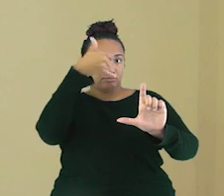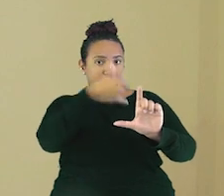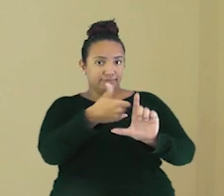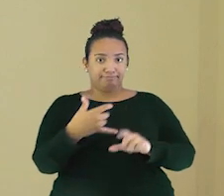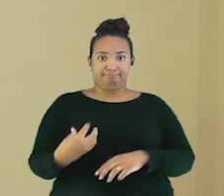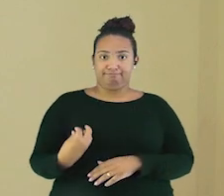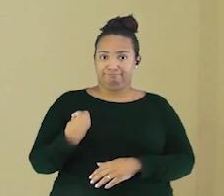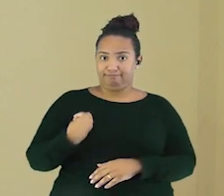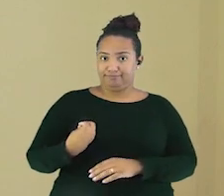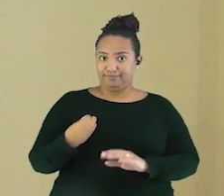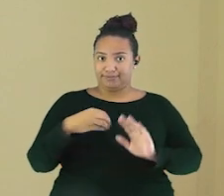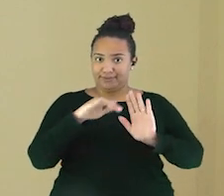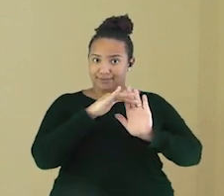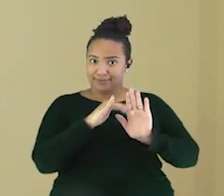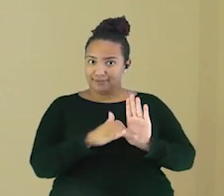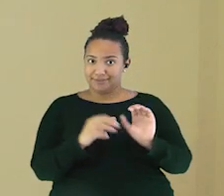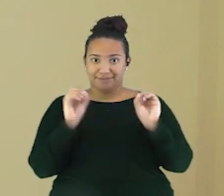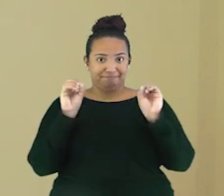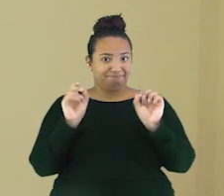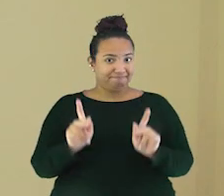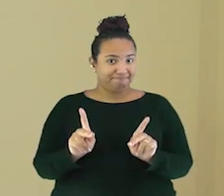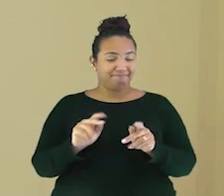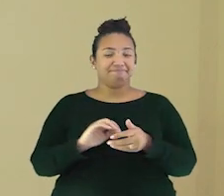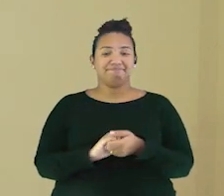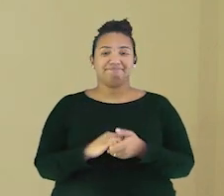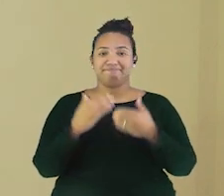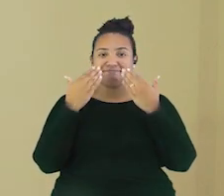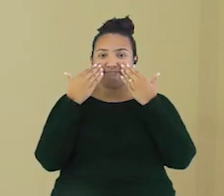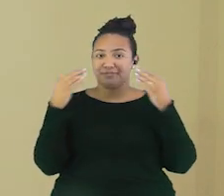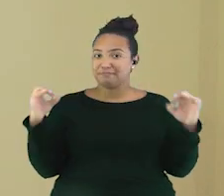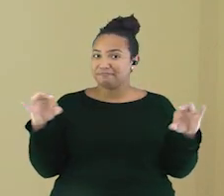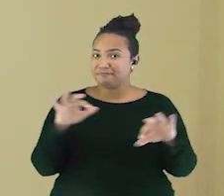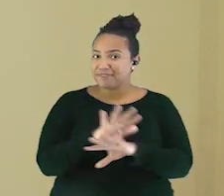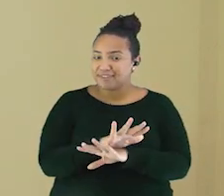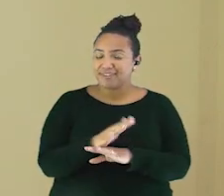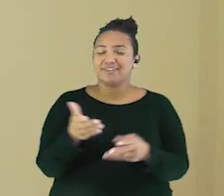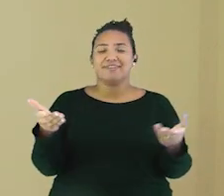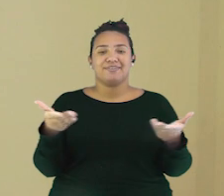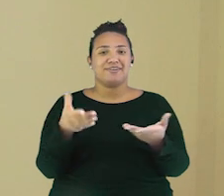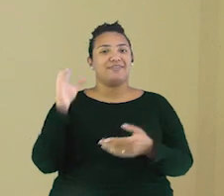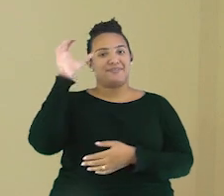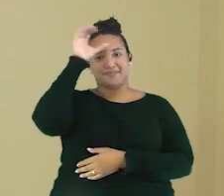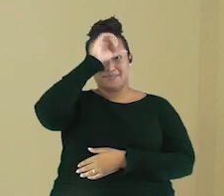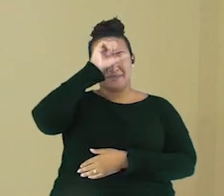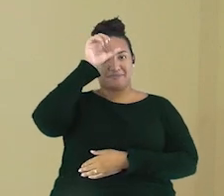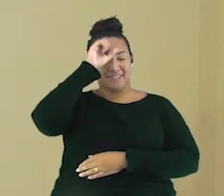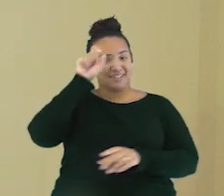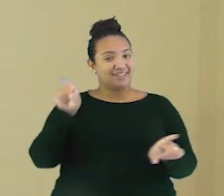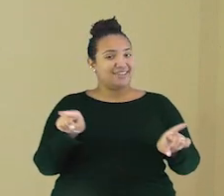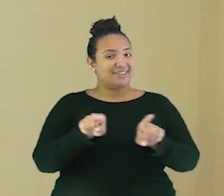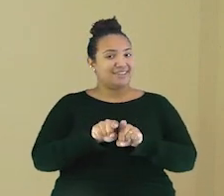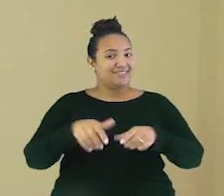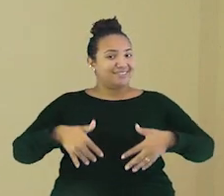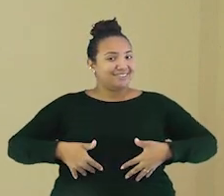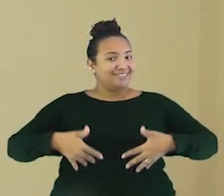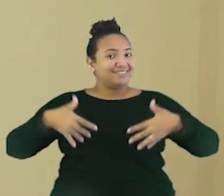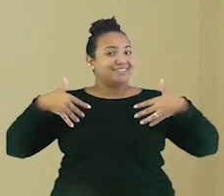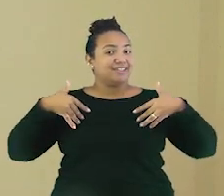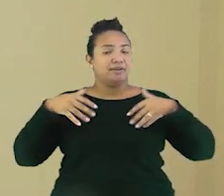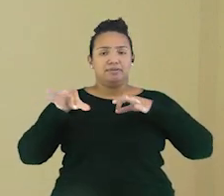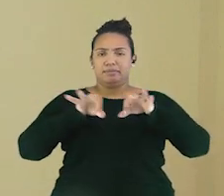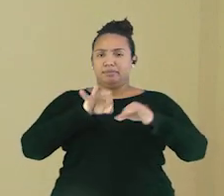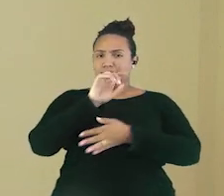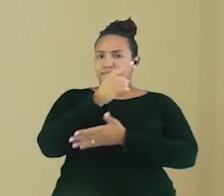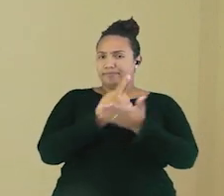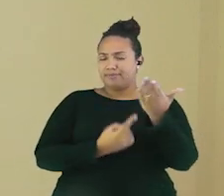presença. Combinado? Apresentações feitas, agora é hora de aprender muito e se divertir. Então, caderno na mão,